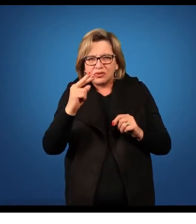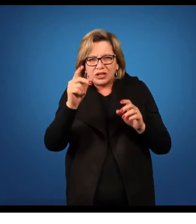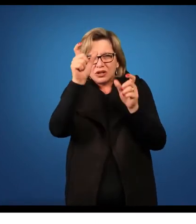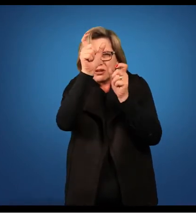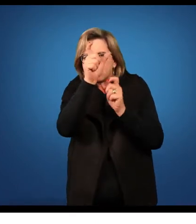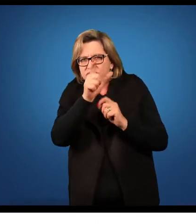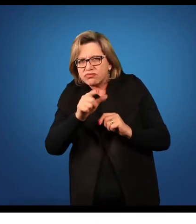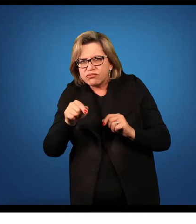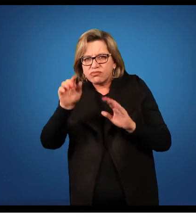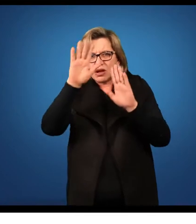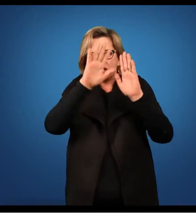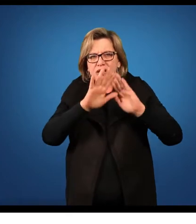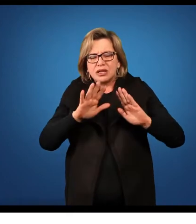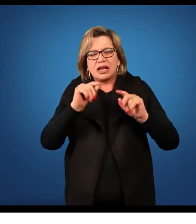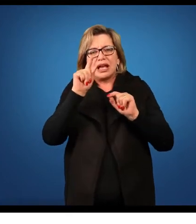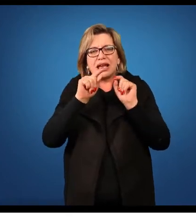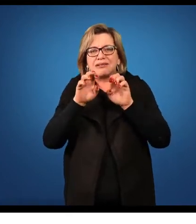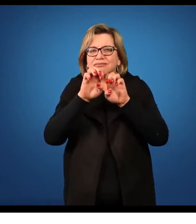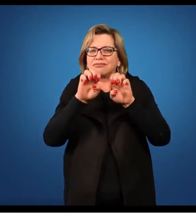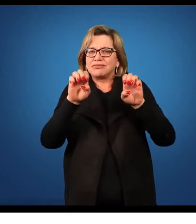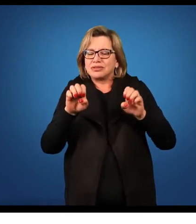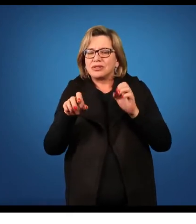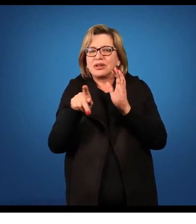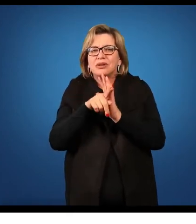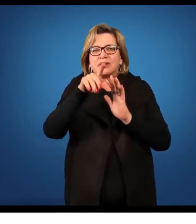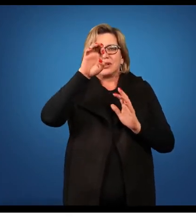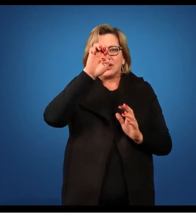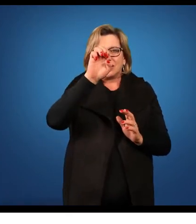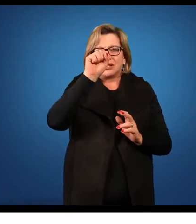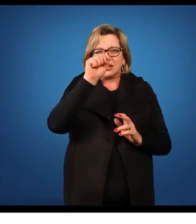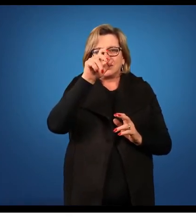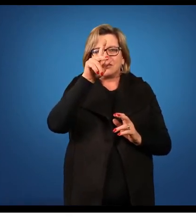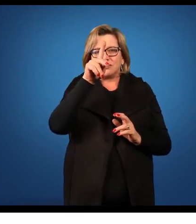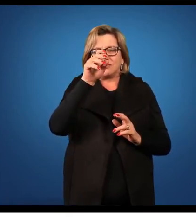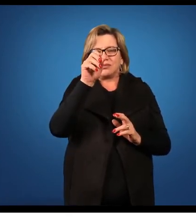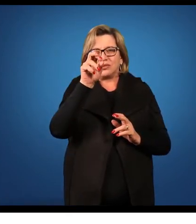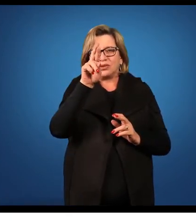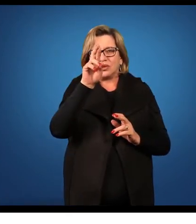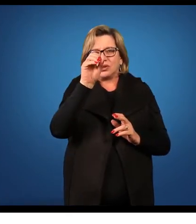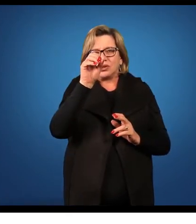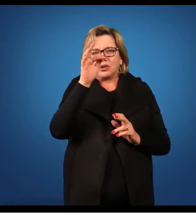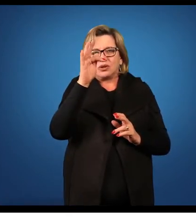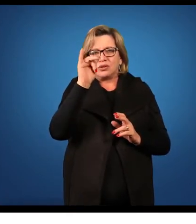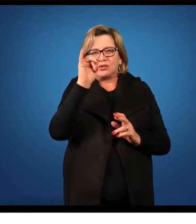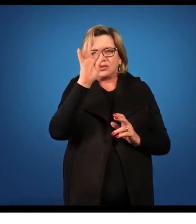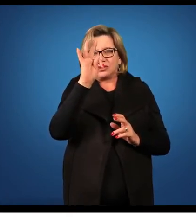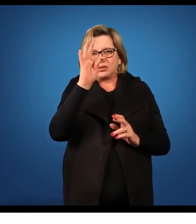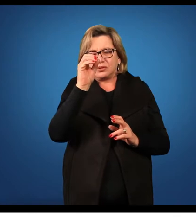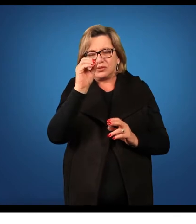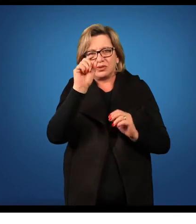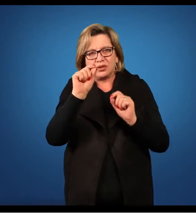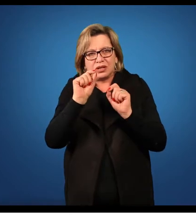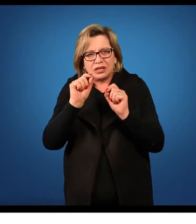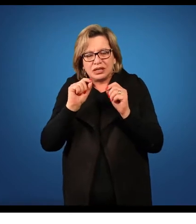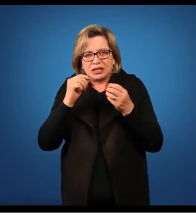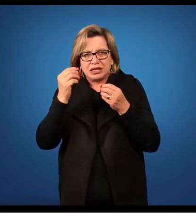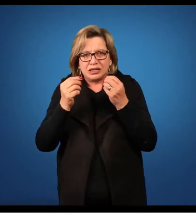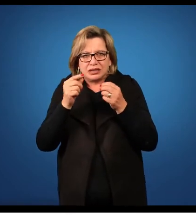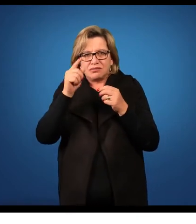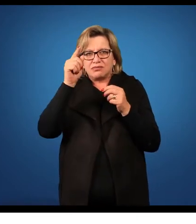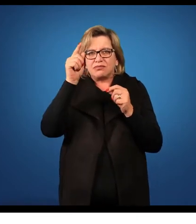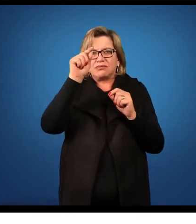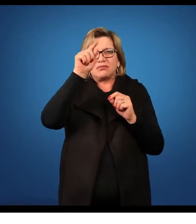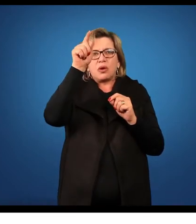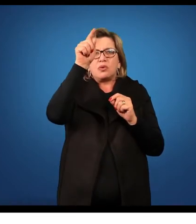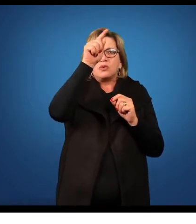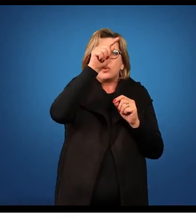morfológico trata-se de estruturas do esporófito e nós já vimos lá que o esporófito é aquela fase do ciclo